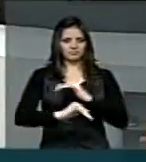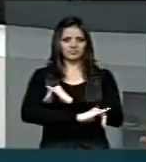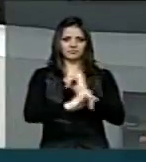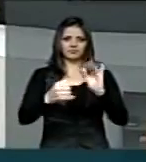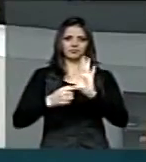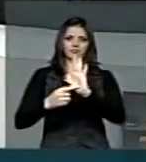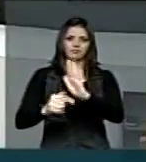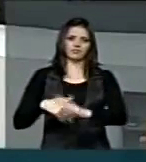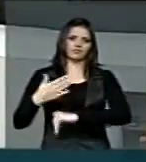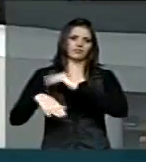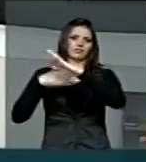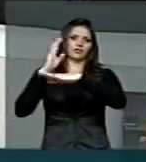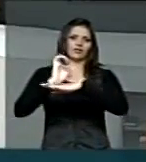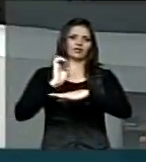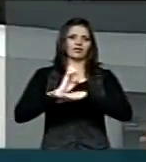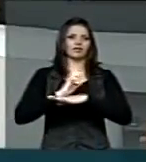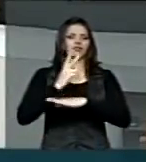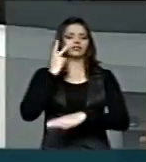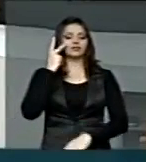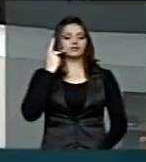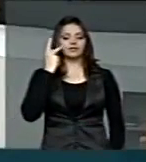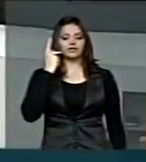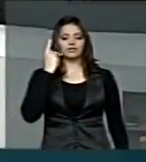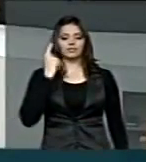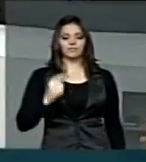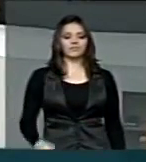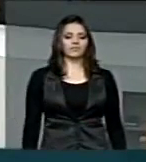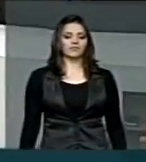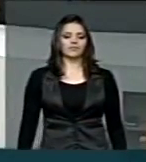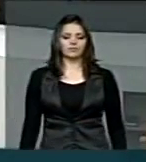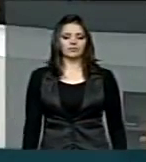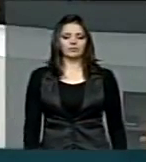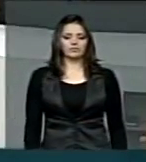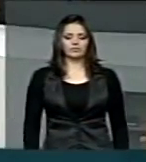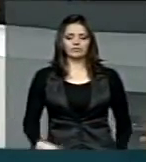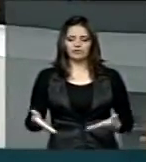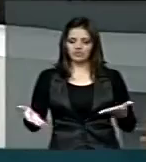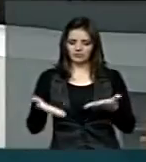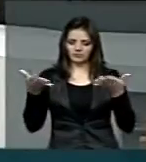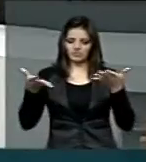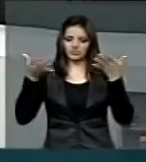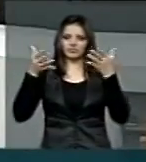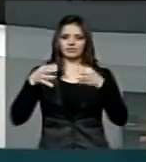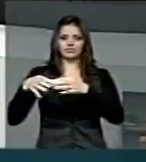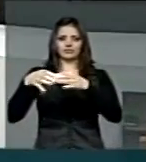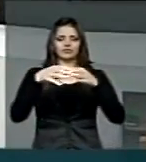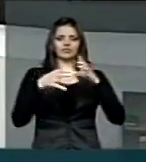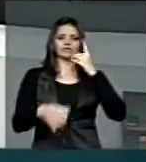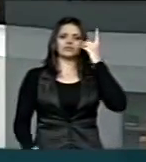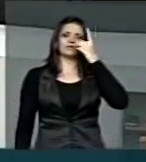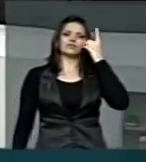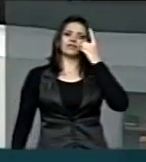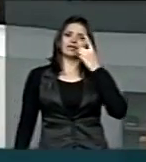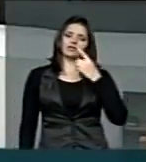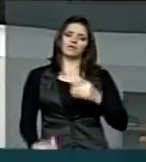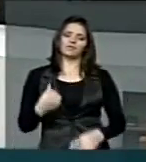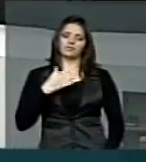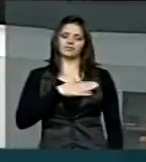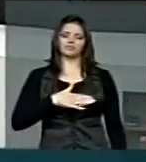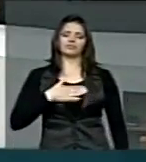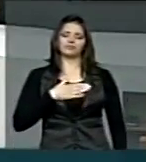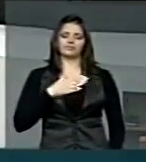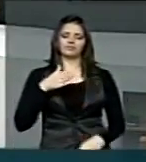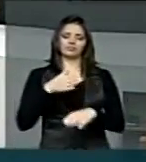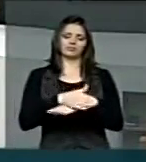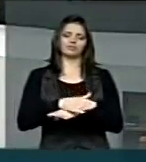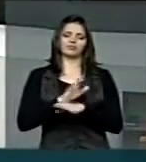...progresso educacional do Estado do Ceará, que naturalmente enaltece a toda a bancada, a que tem uma honra de pertencer nesta Casa